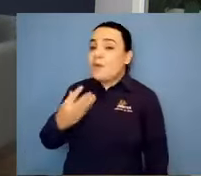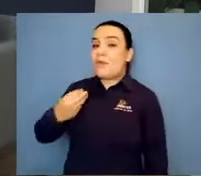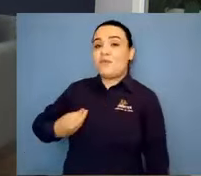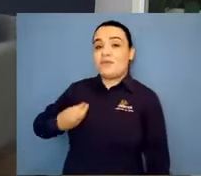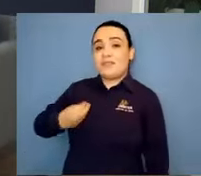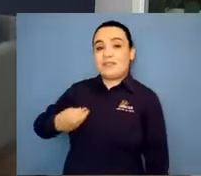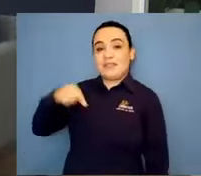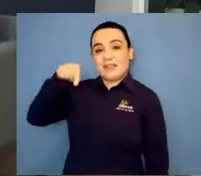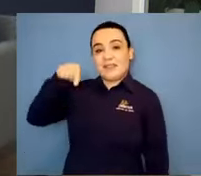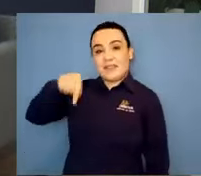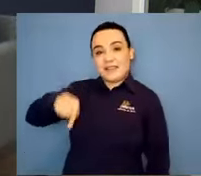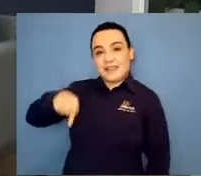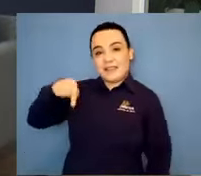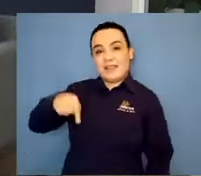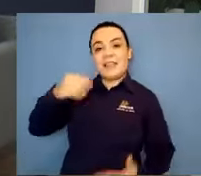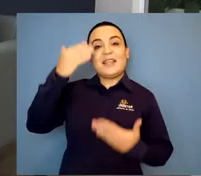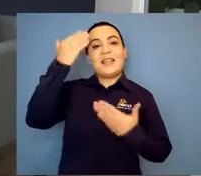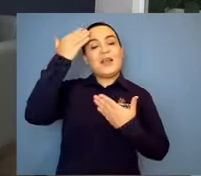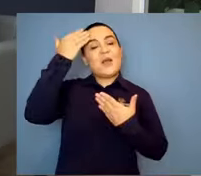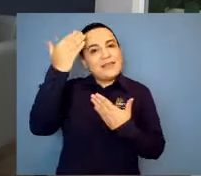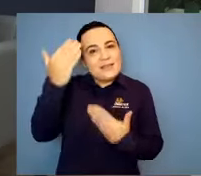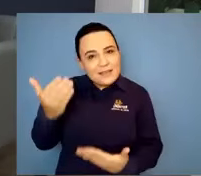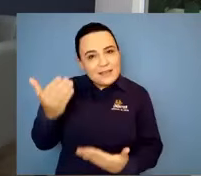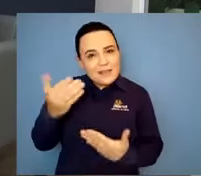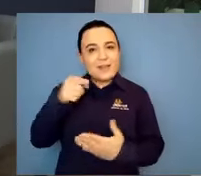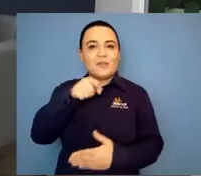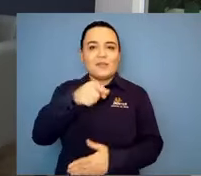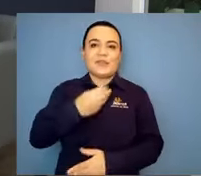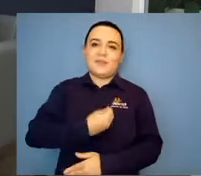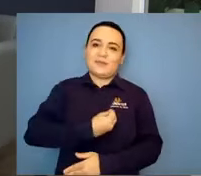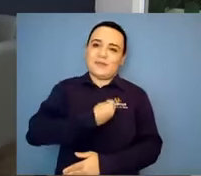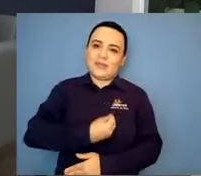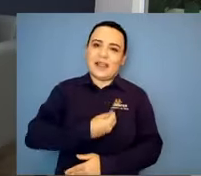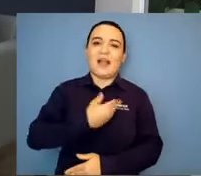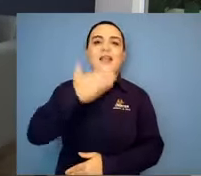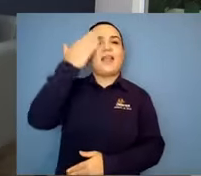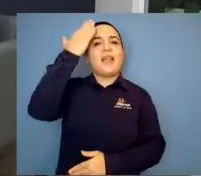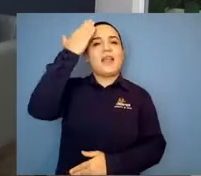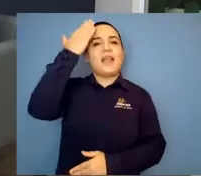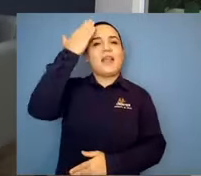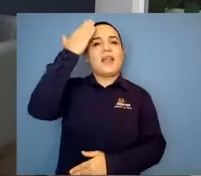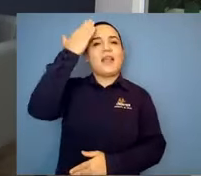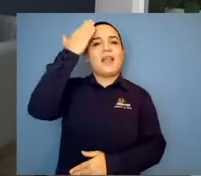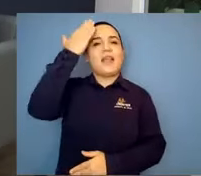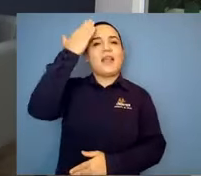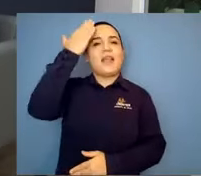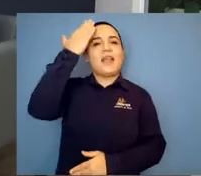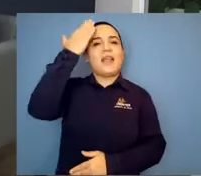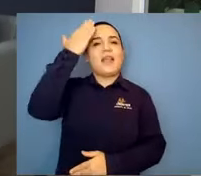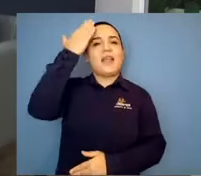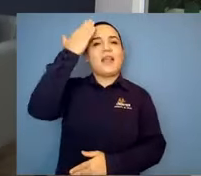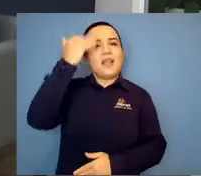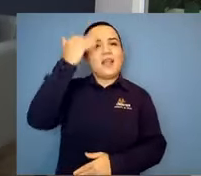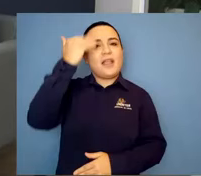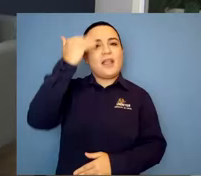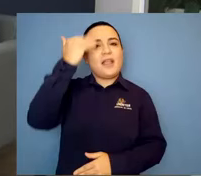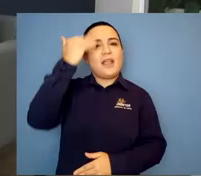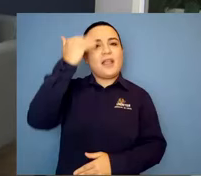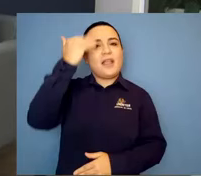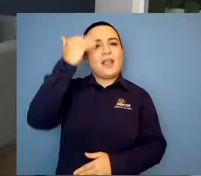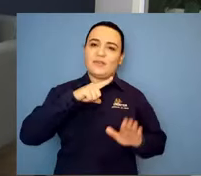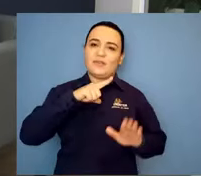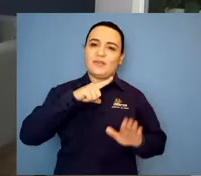disponibilidade, eu sei que você tem uma agenda muito concorrida, muito trabalho, mas você